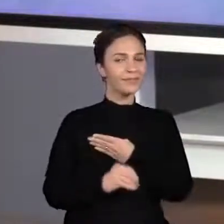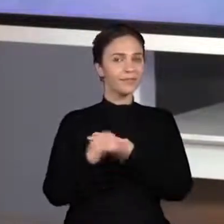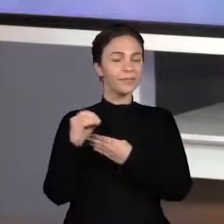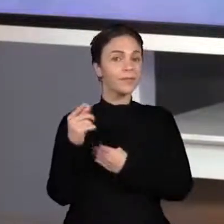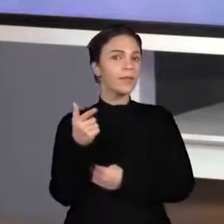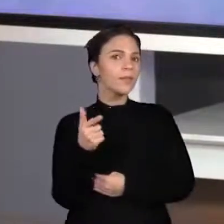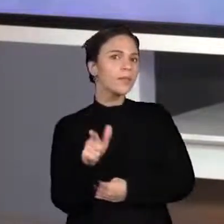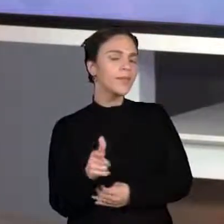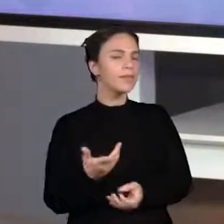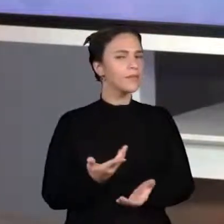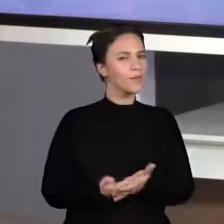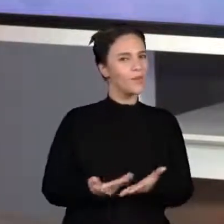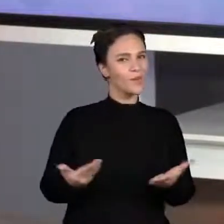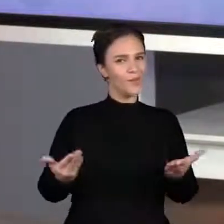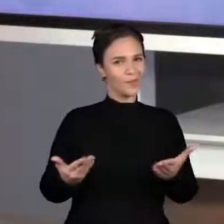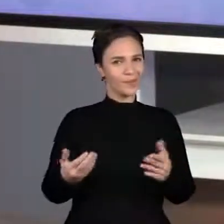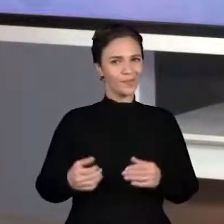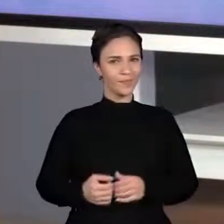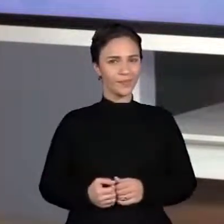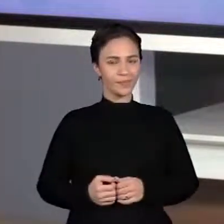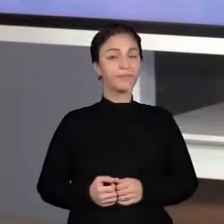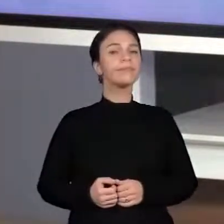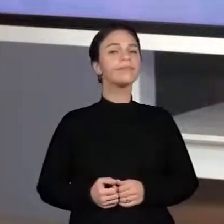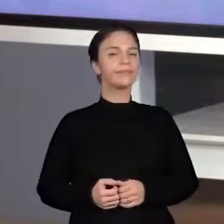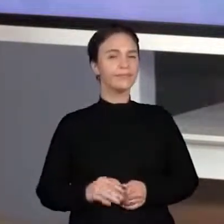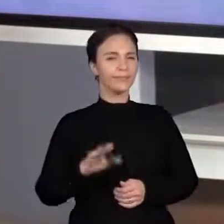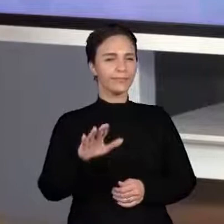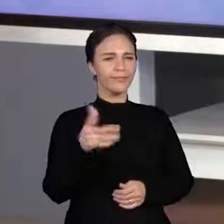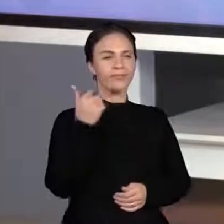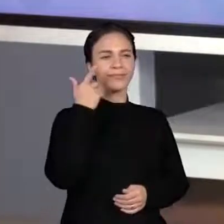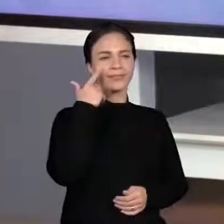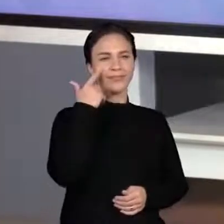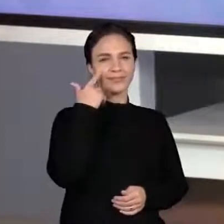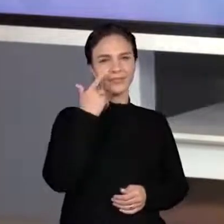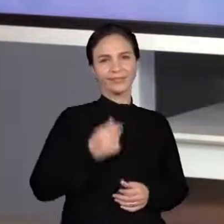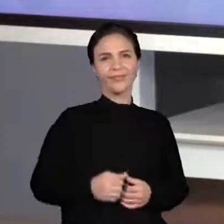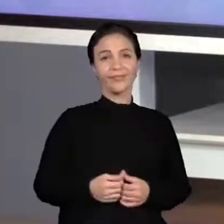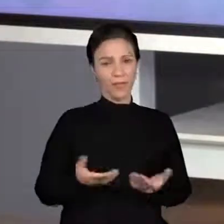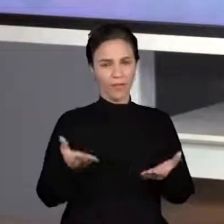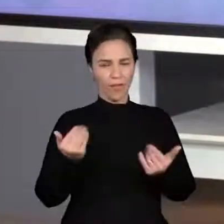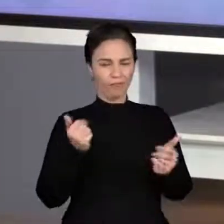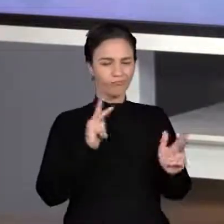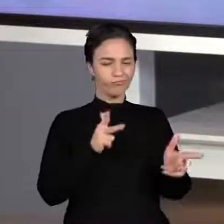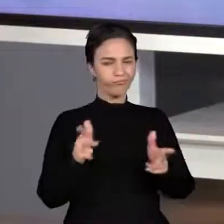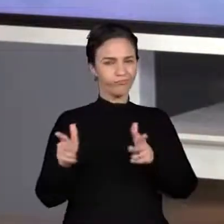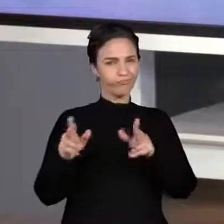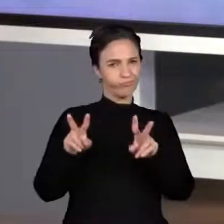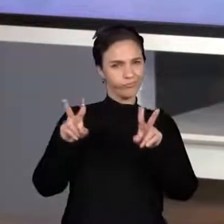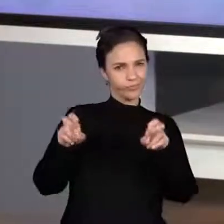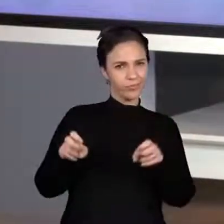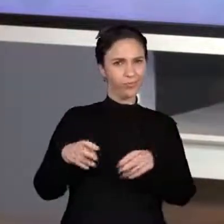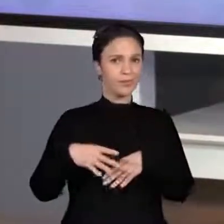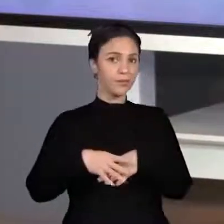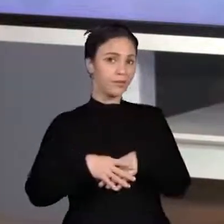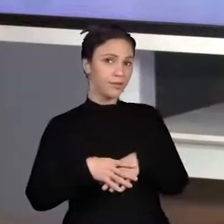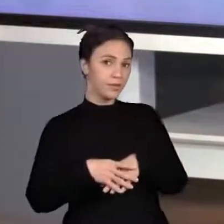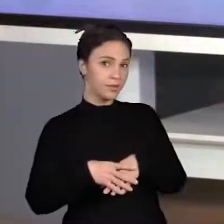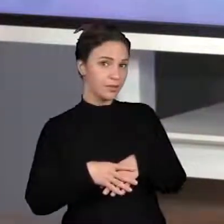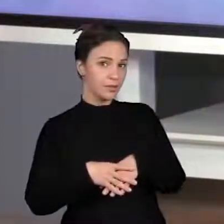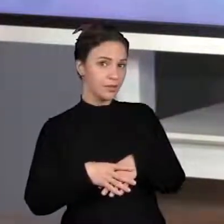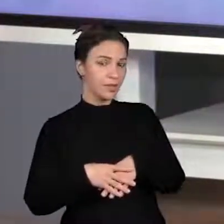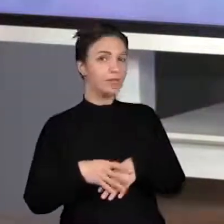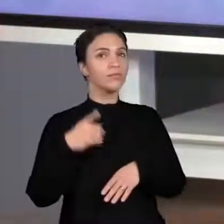para mais uma aula. Veja bem, vamos bater um papo de matemáticos aqui, não é de matemática, de